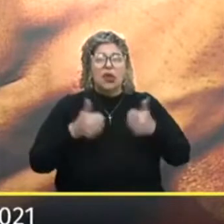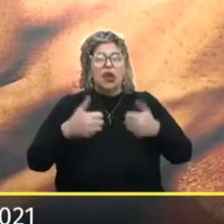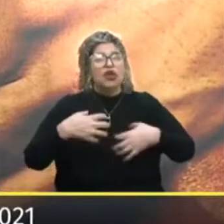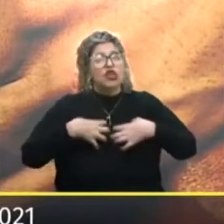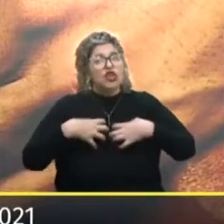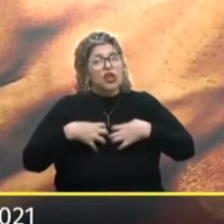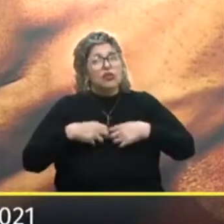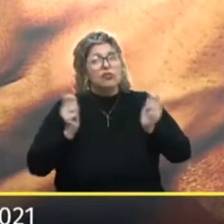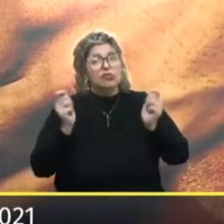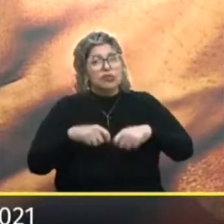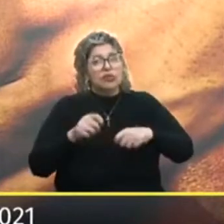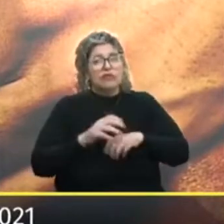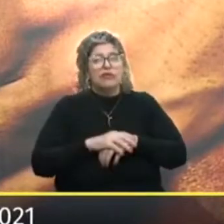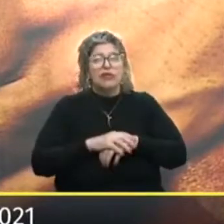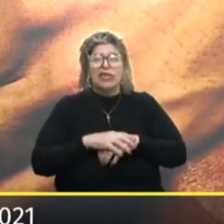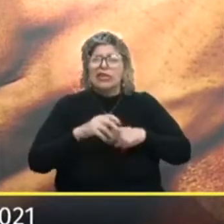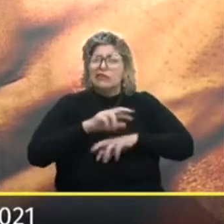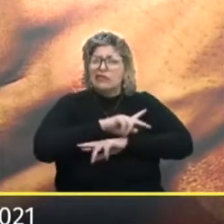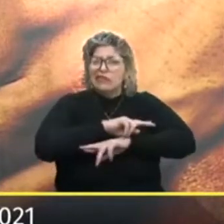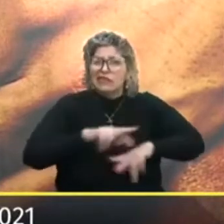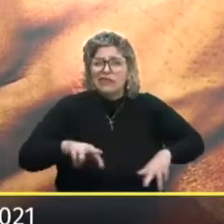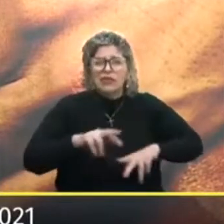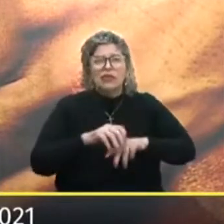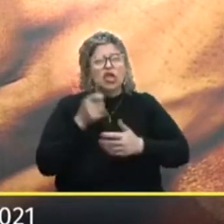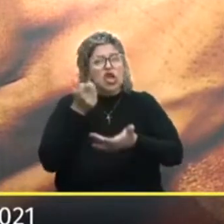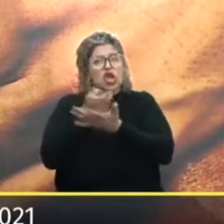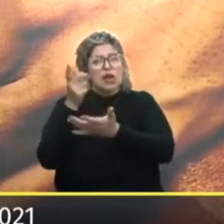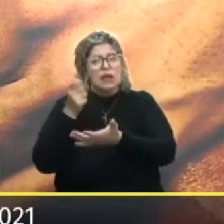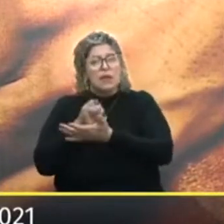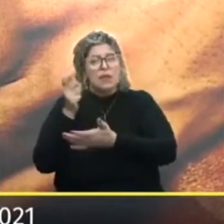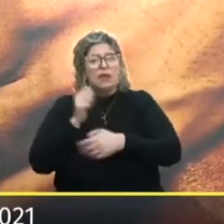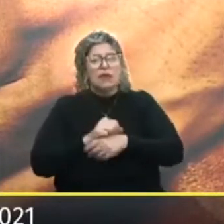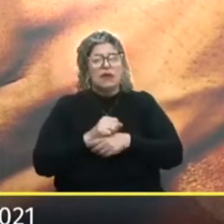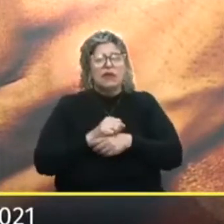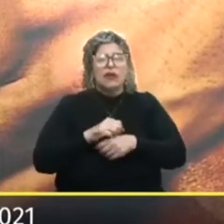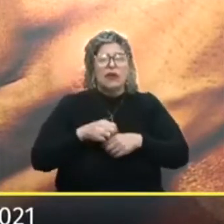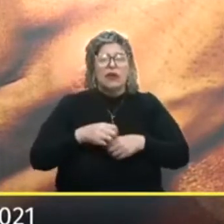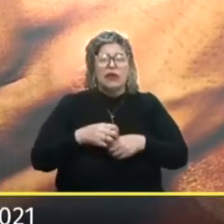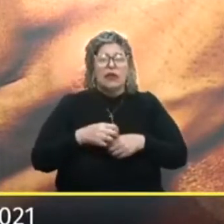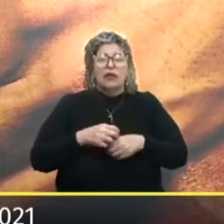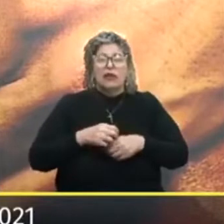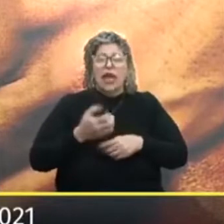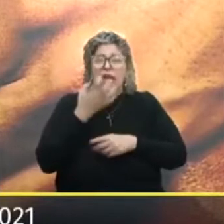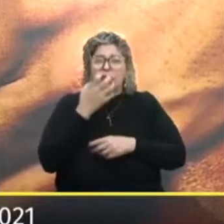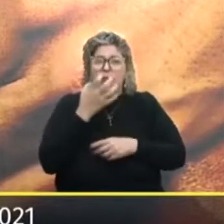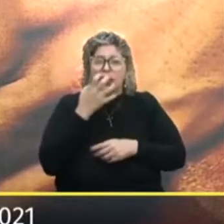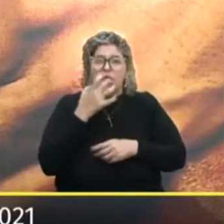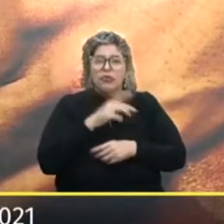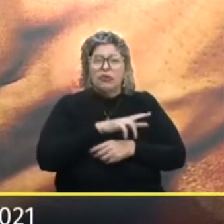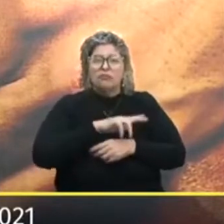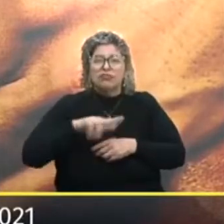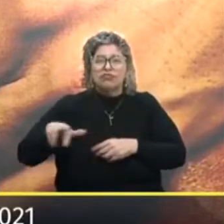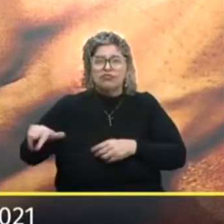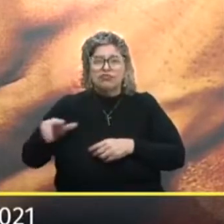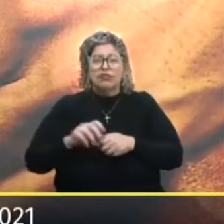maneira Possível E aí De todas as maneiras Desde comprar Desfibrilador Respirador